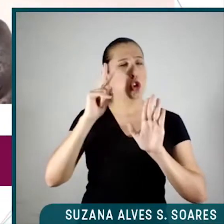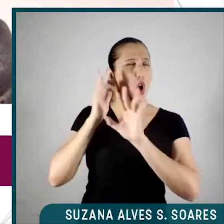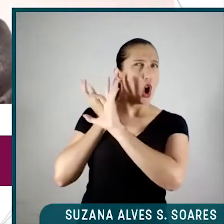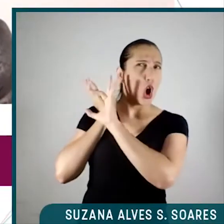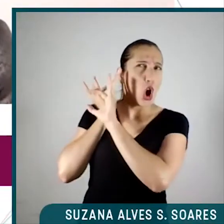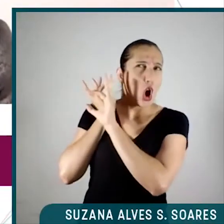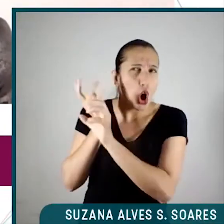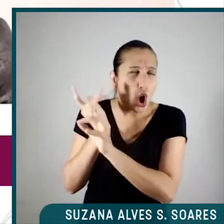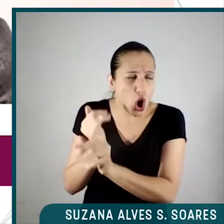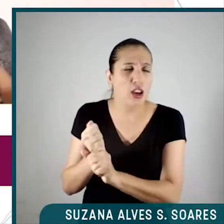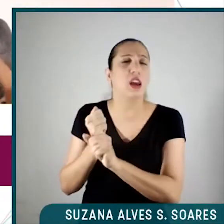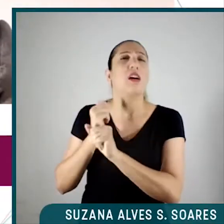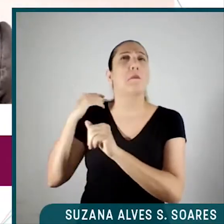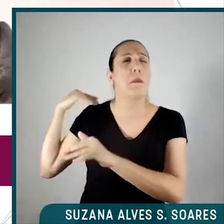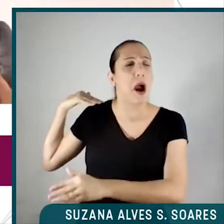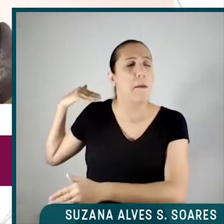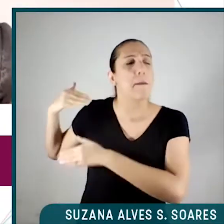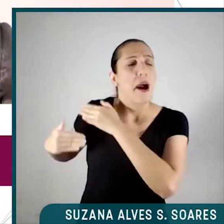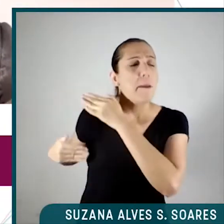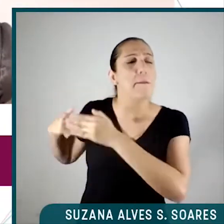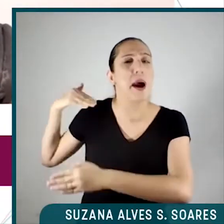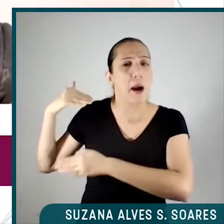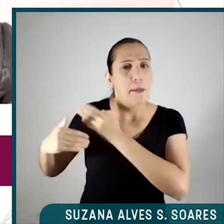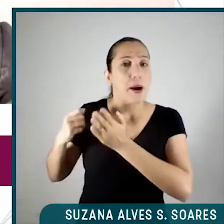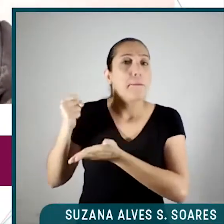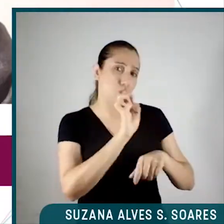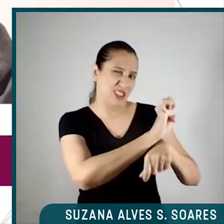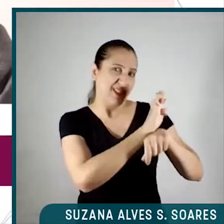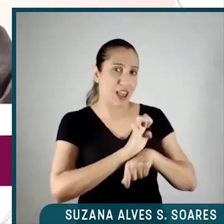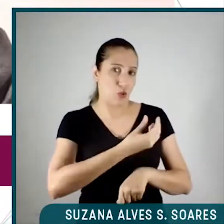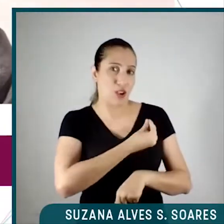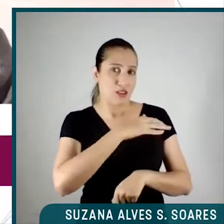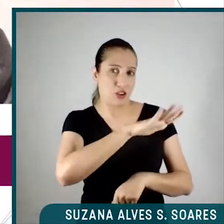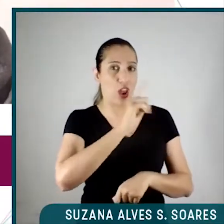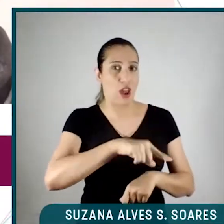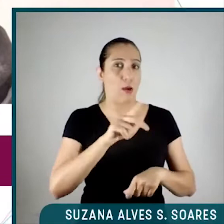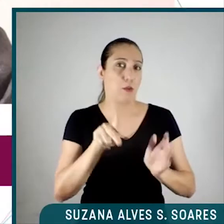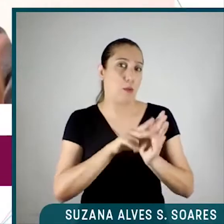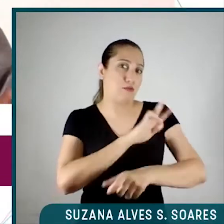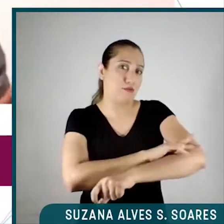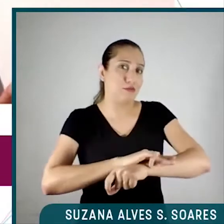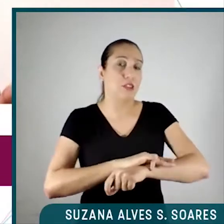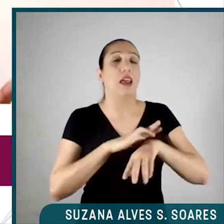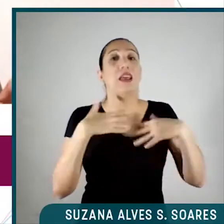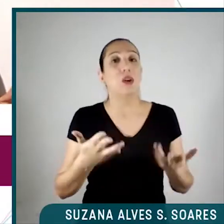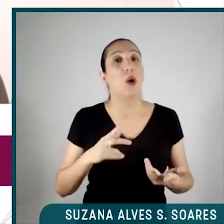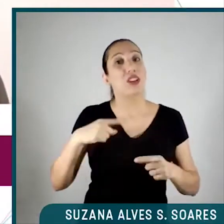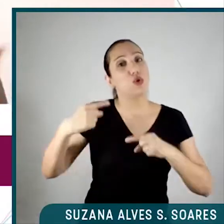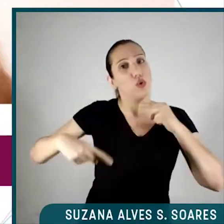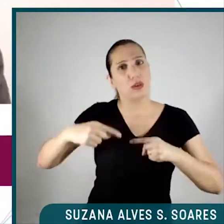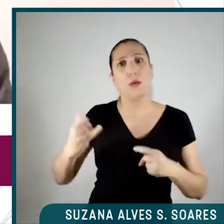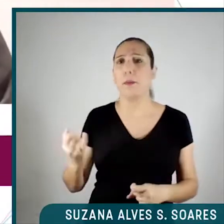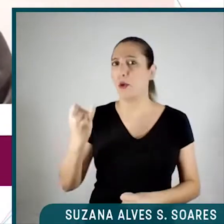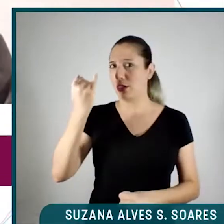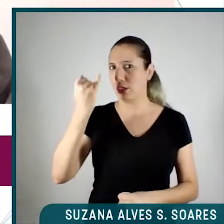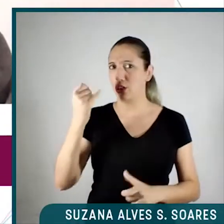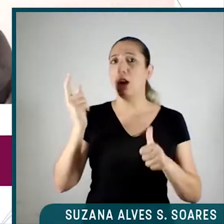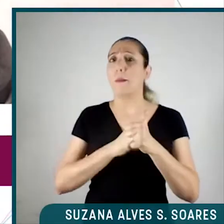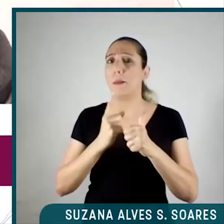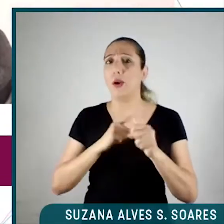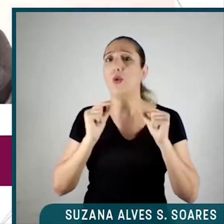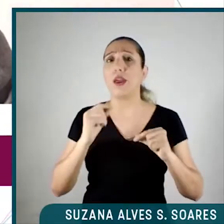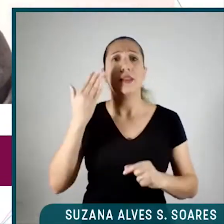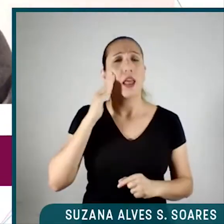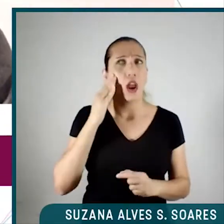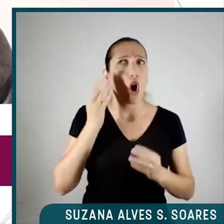ela foi construída com base em critérios raciais. Então, acho que essa discussão é muito importante, em primeiro lugar, para entender de onde ela